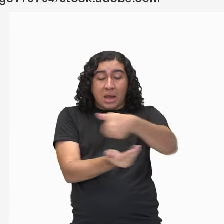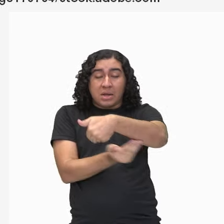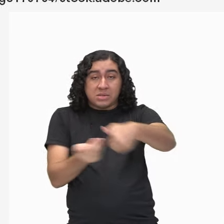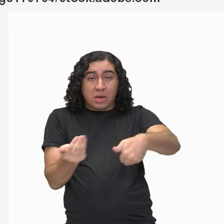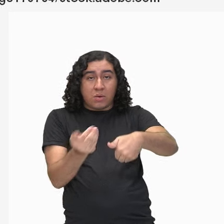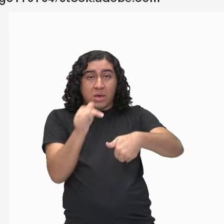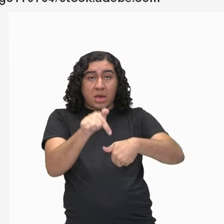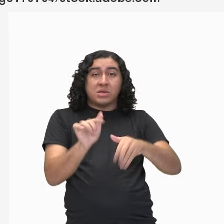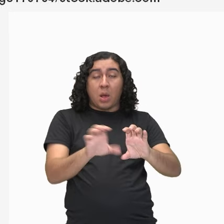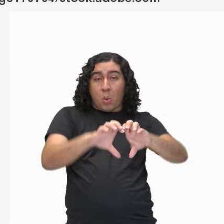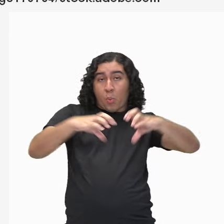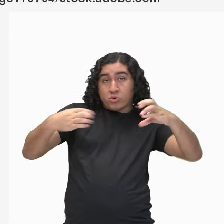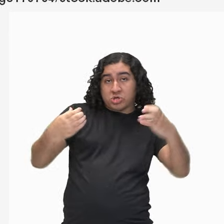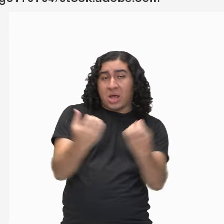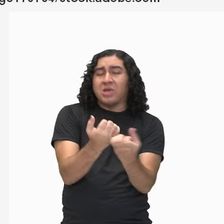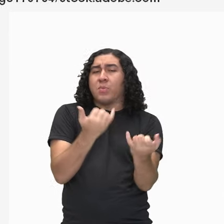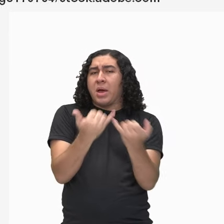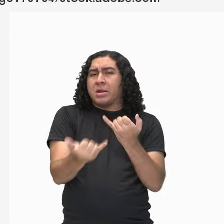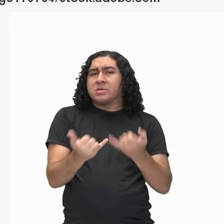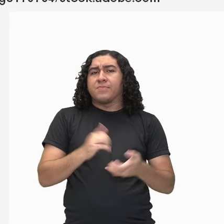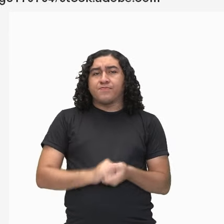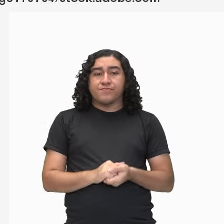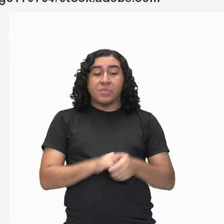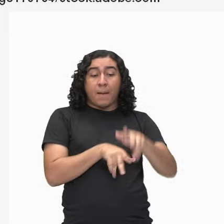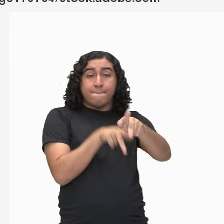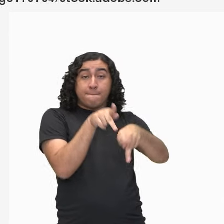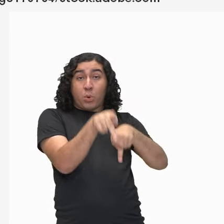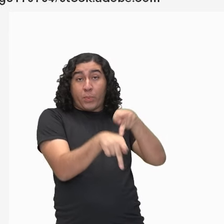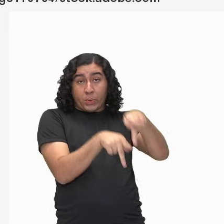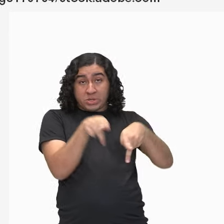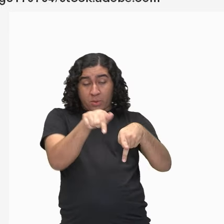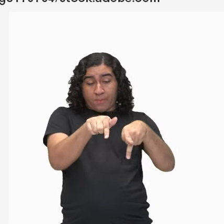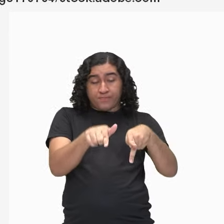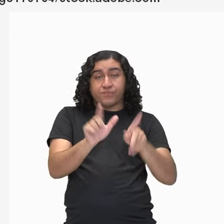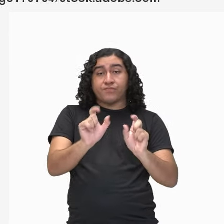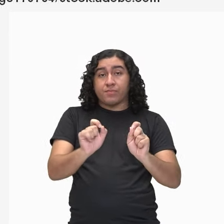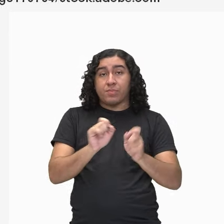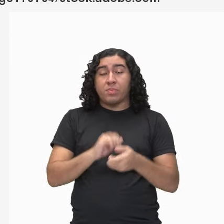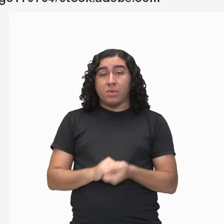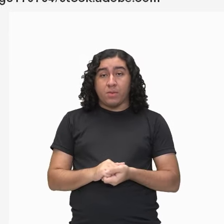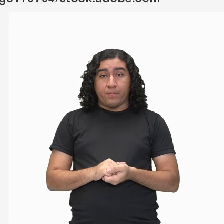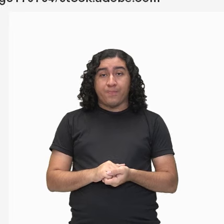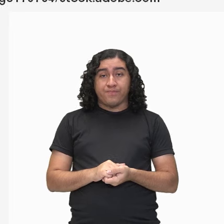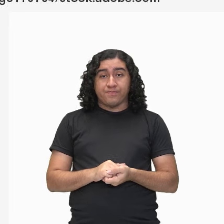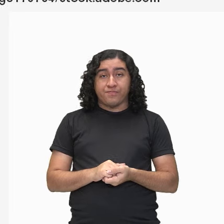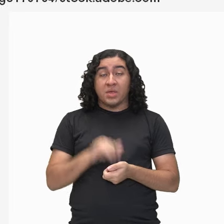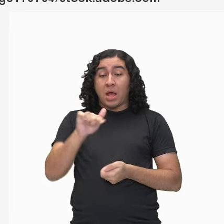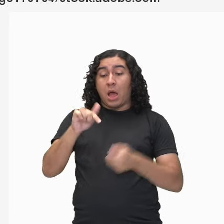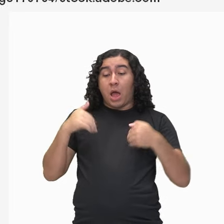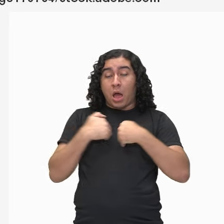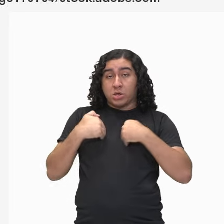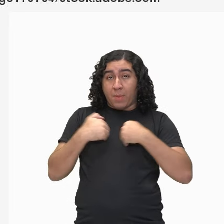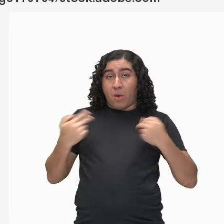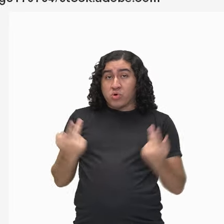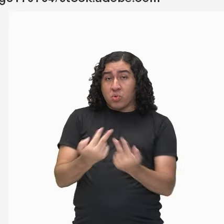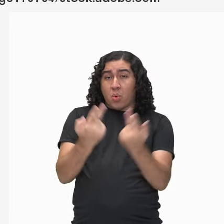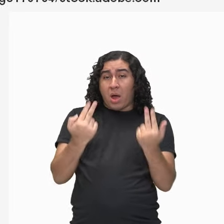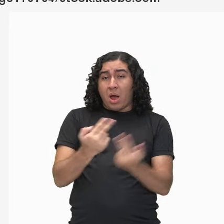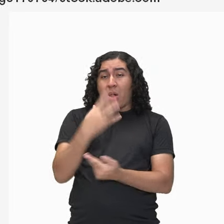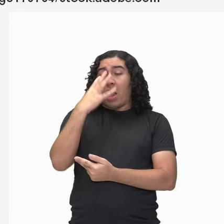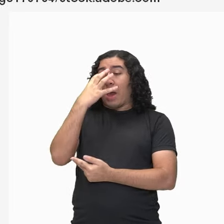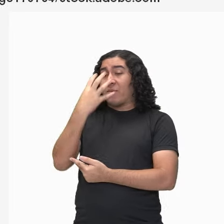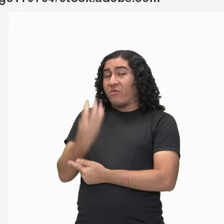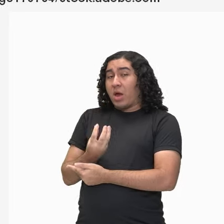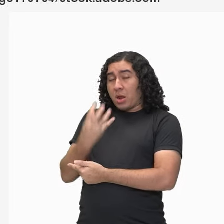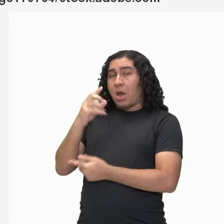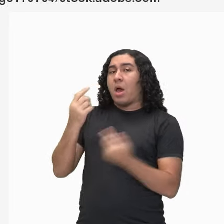Então, o que eu considero população? Aquele indivíduo que é da mesma espécie, a gente imagina essas capivaras todas